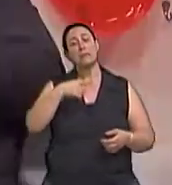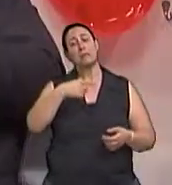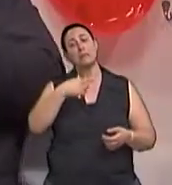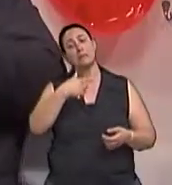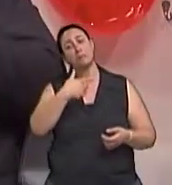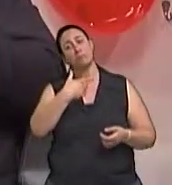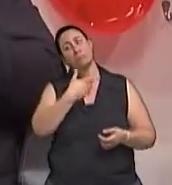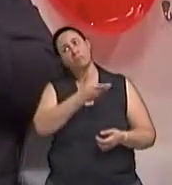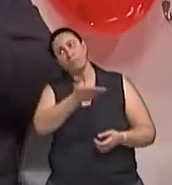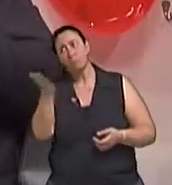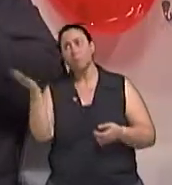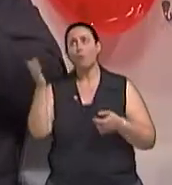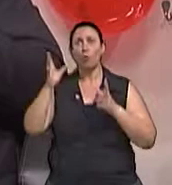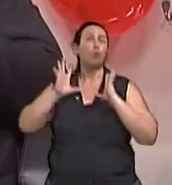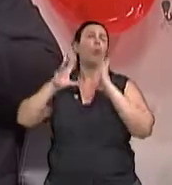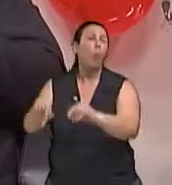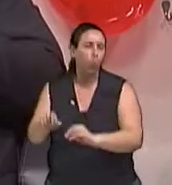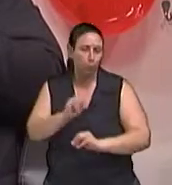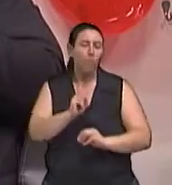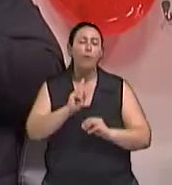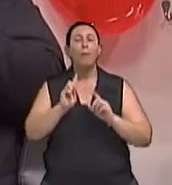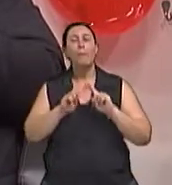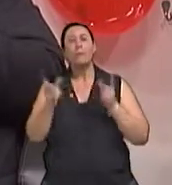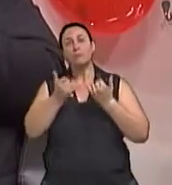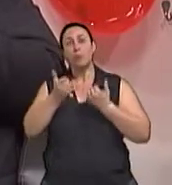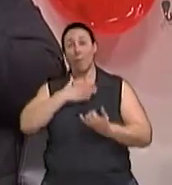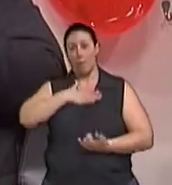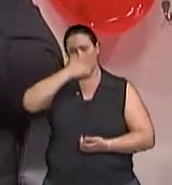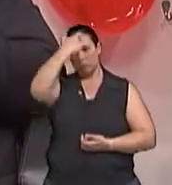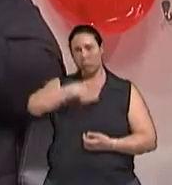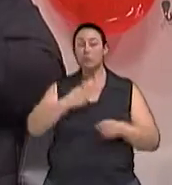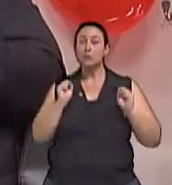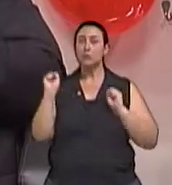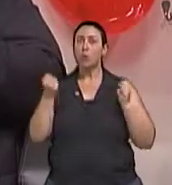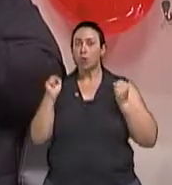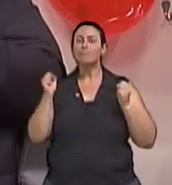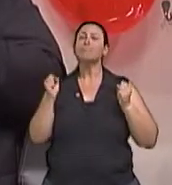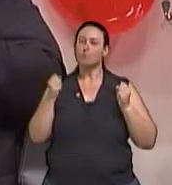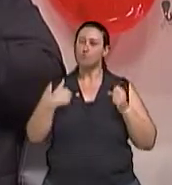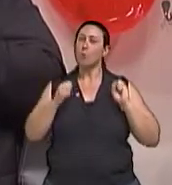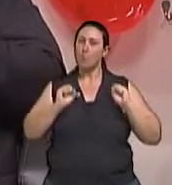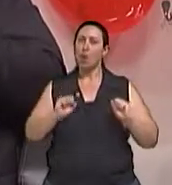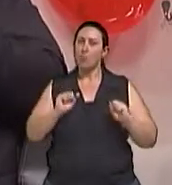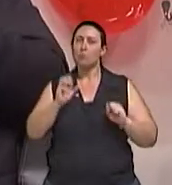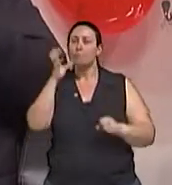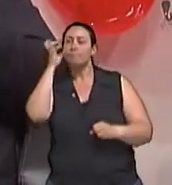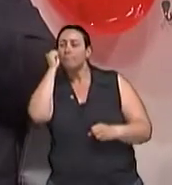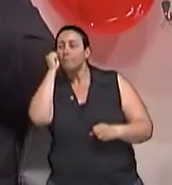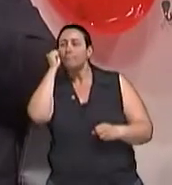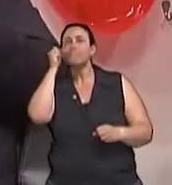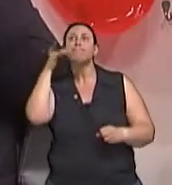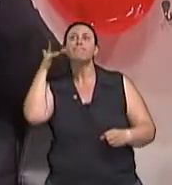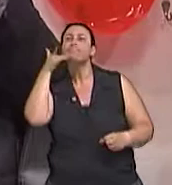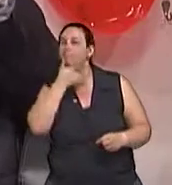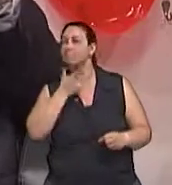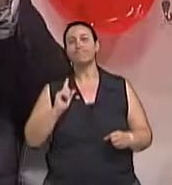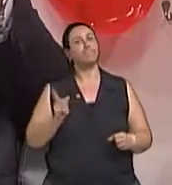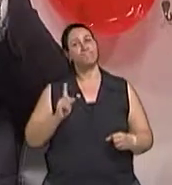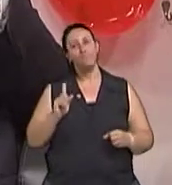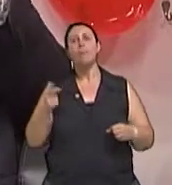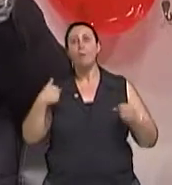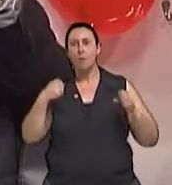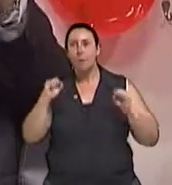Então, claro que se eu sou ansioso, eu tenho mais dificuldade em pegar no sono por uma série de motivos.